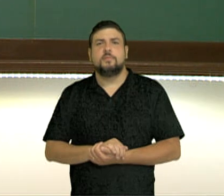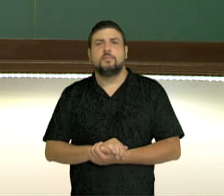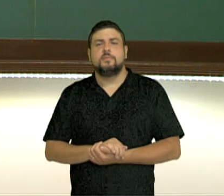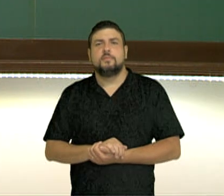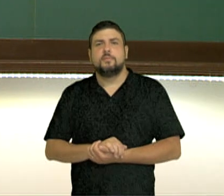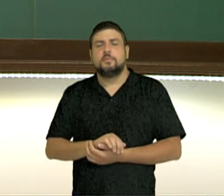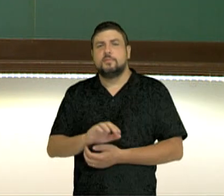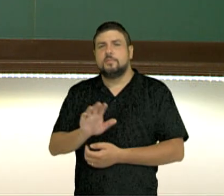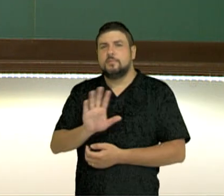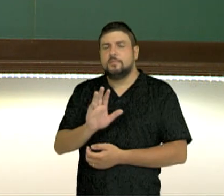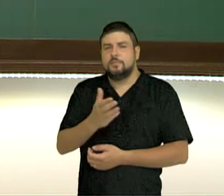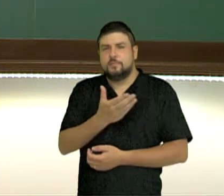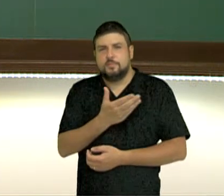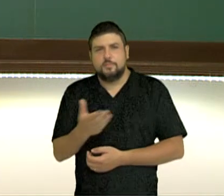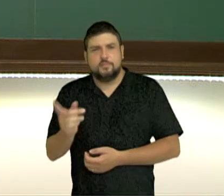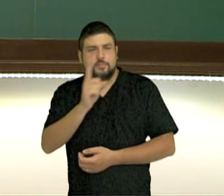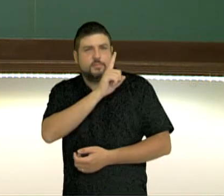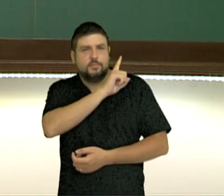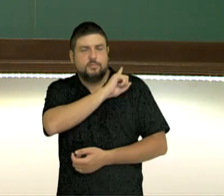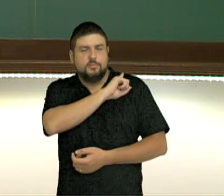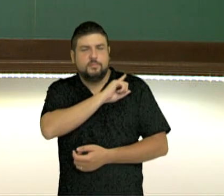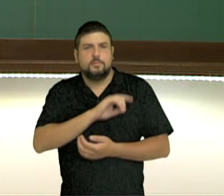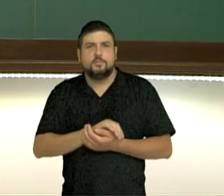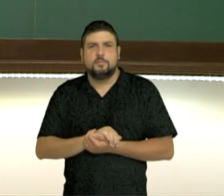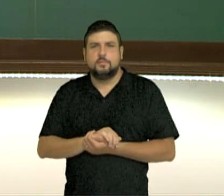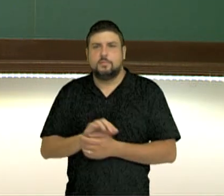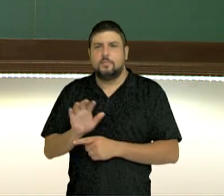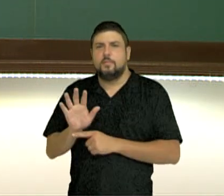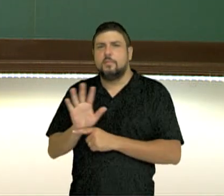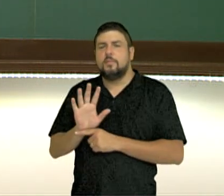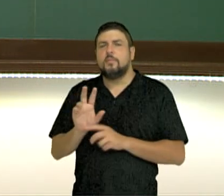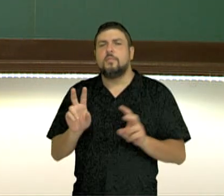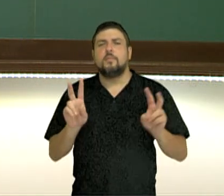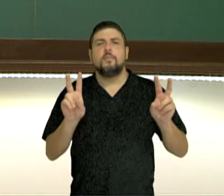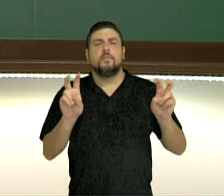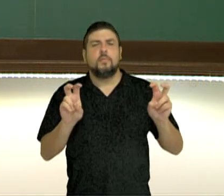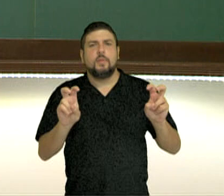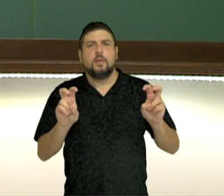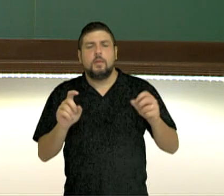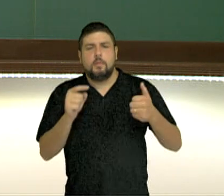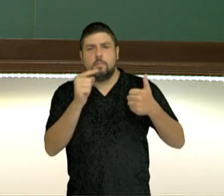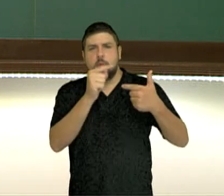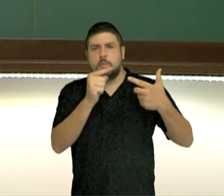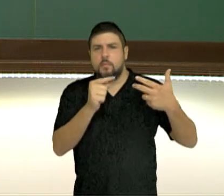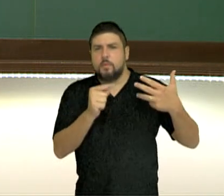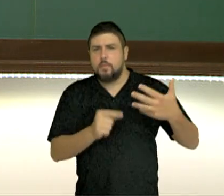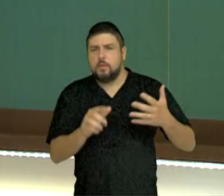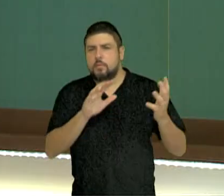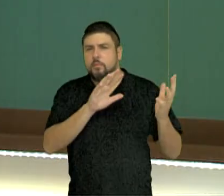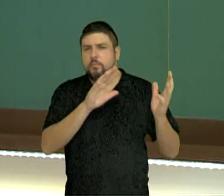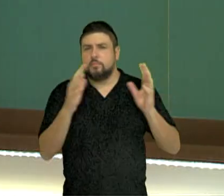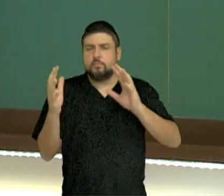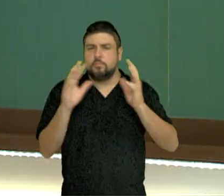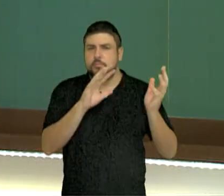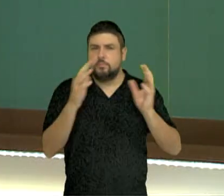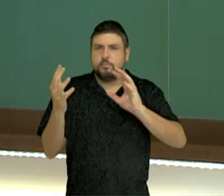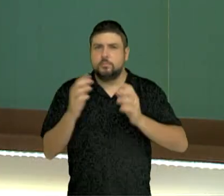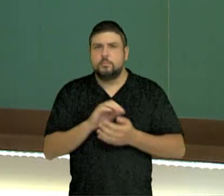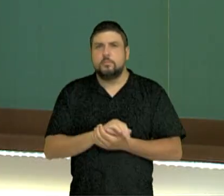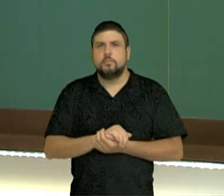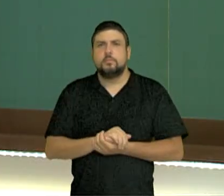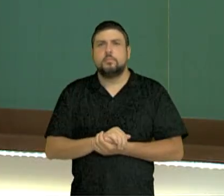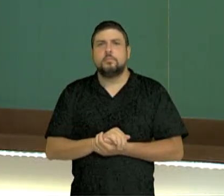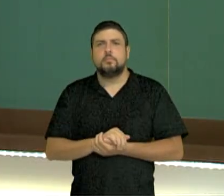Olá, estudantes da primeira série. Nesse vídeo vamos falar sobre fatores e elementos do clima. Para isso, é importante a gente